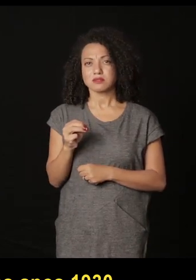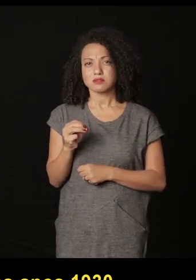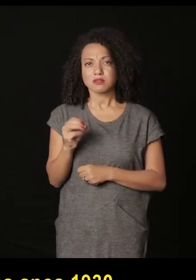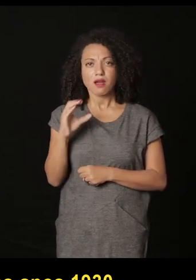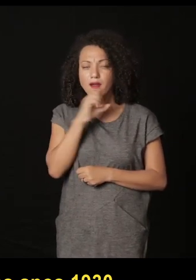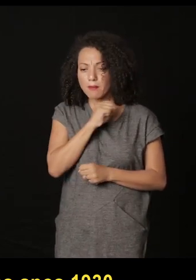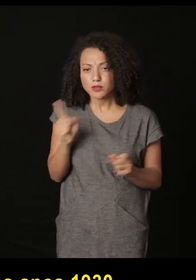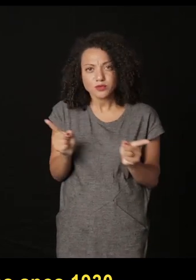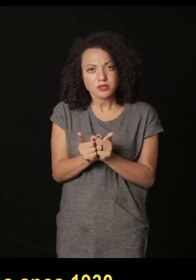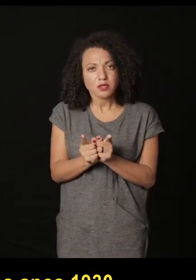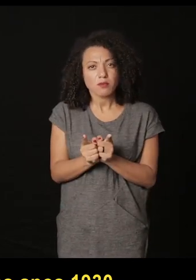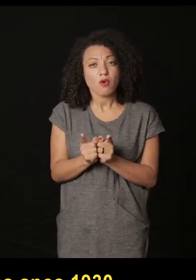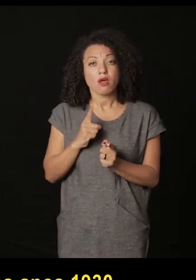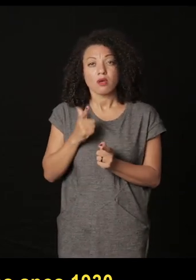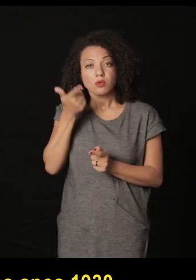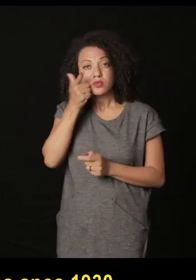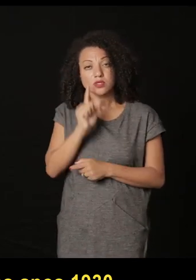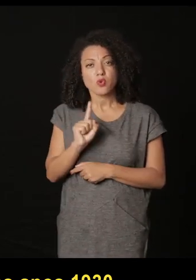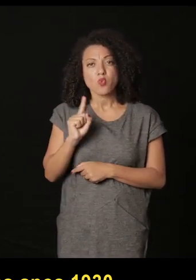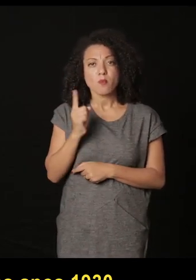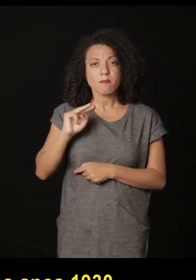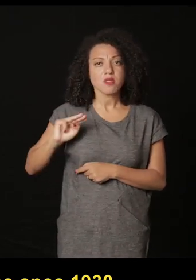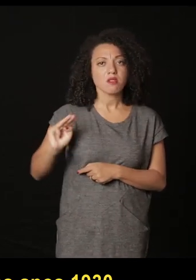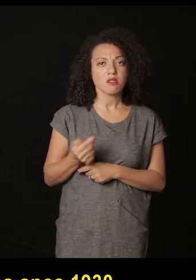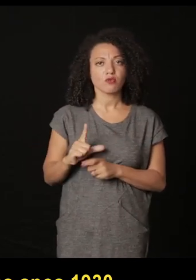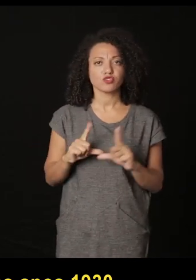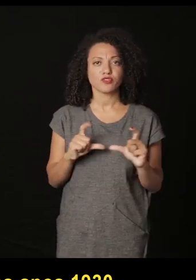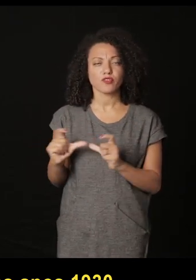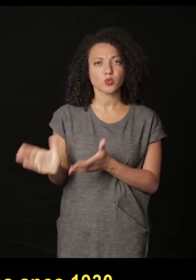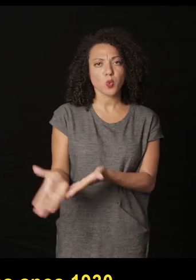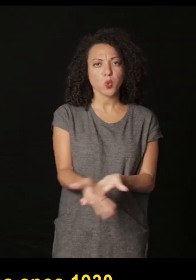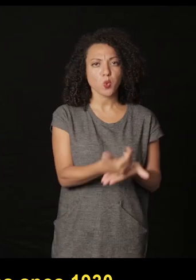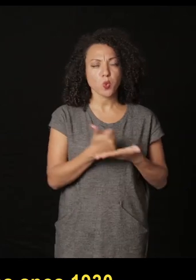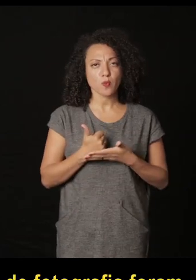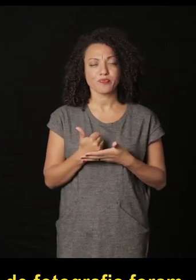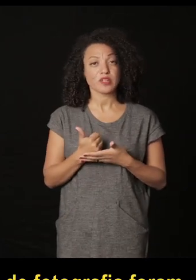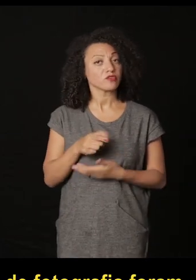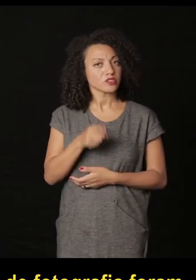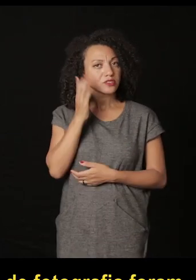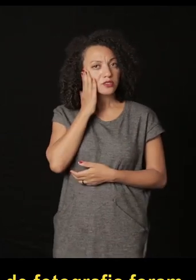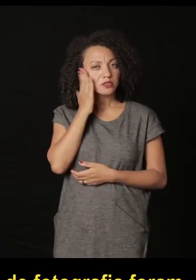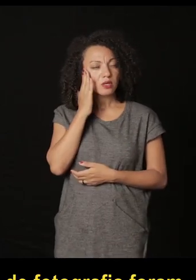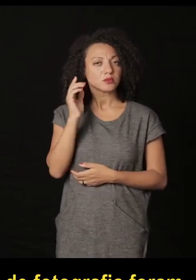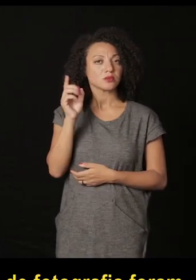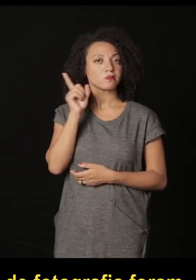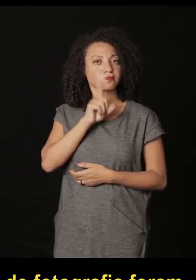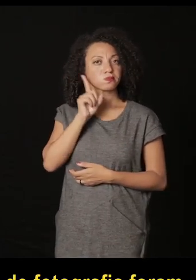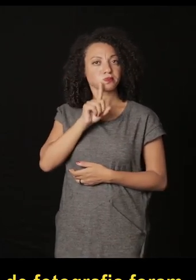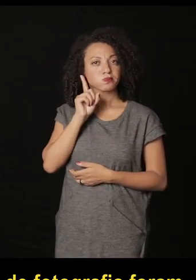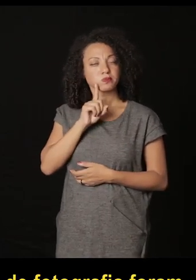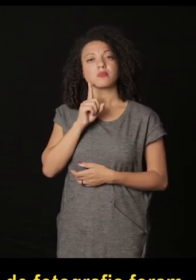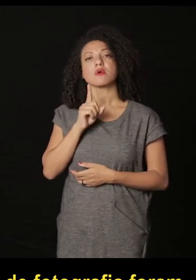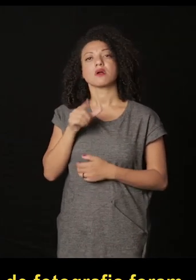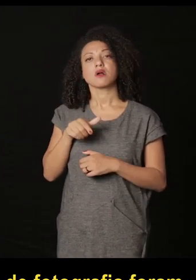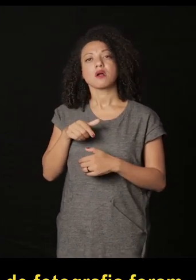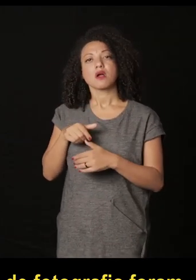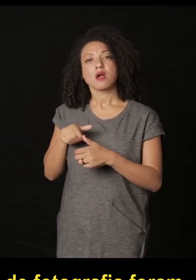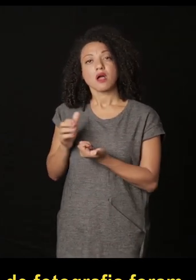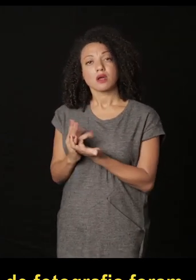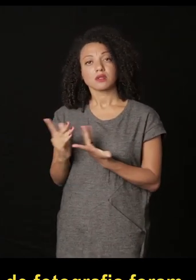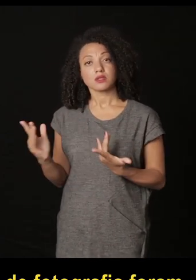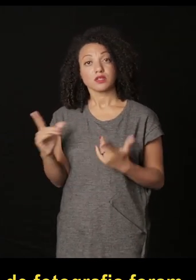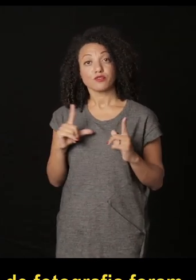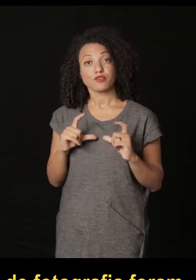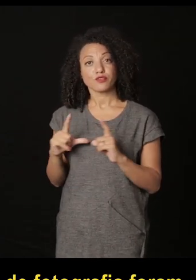30 en un tempo muito corto mais de um milhão de fotografias a saber que nos Estados